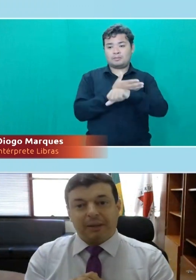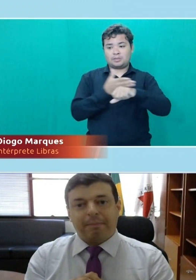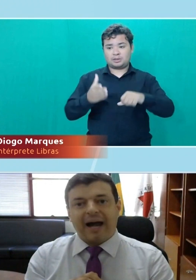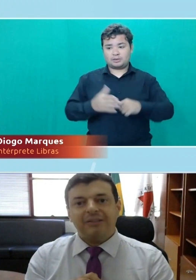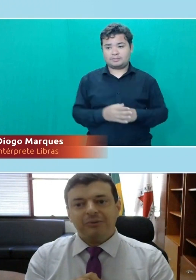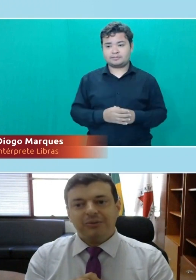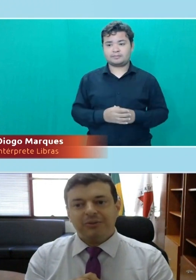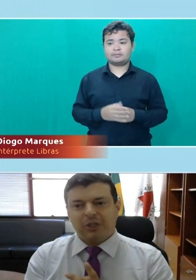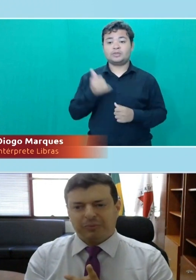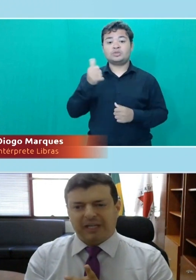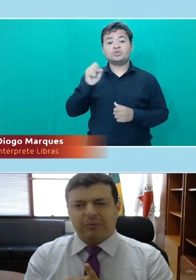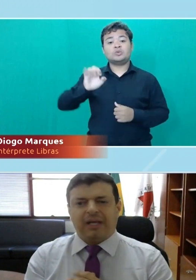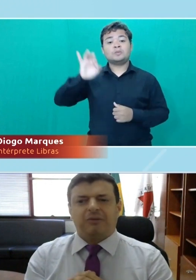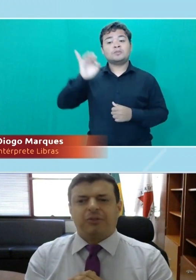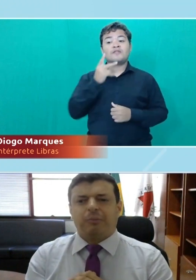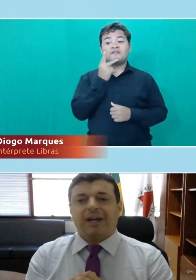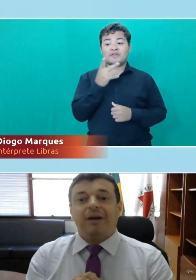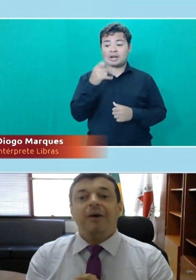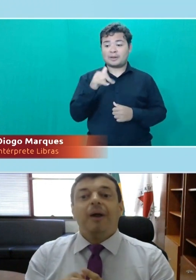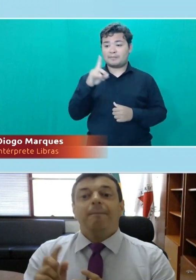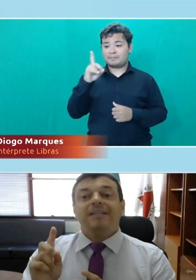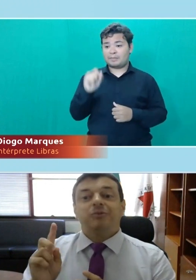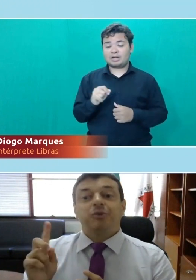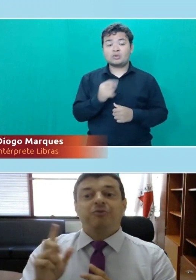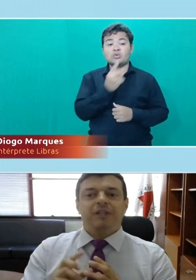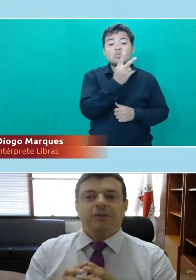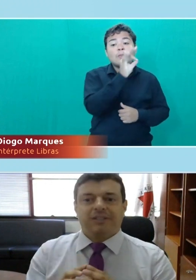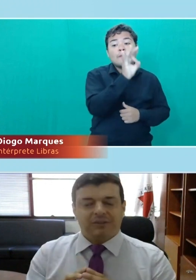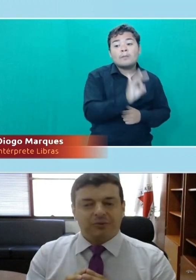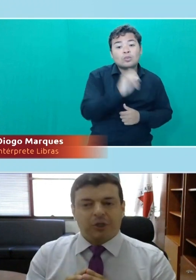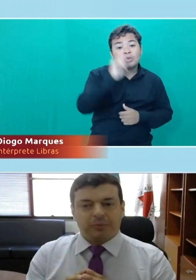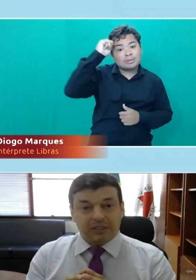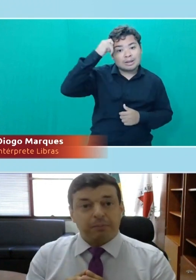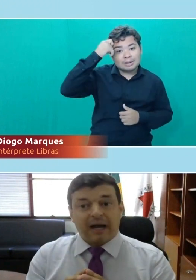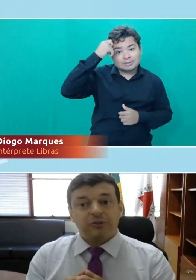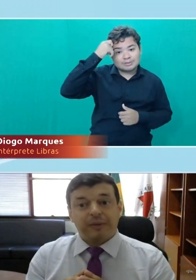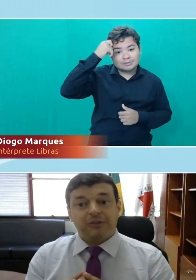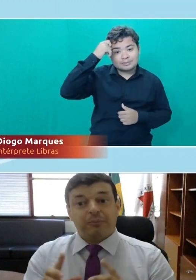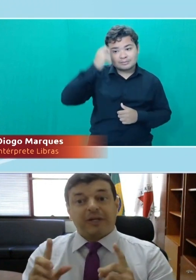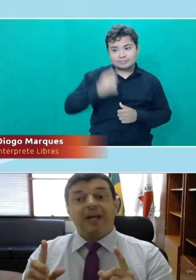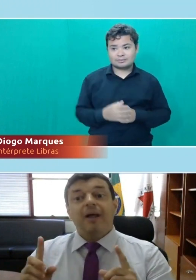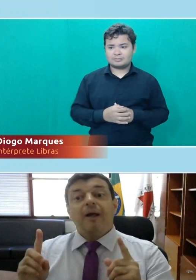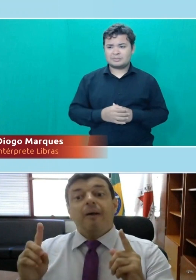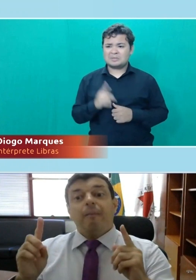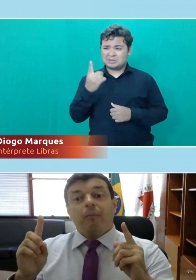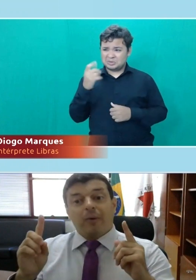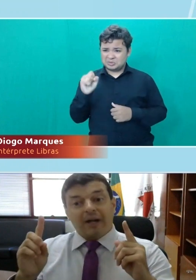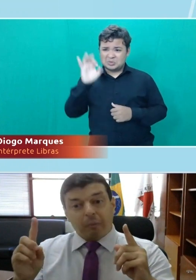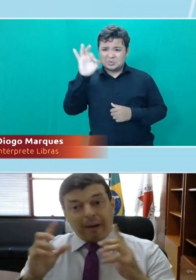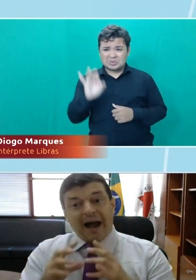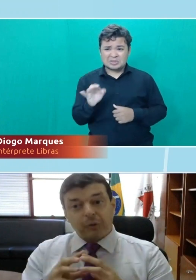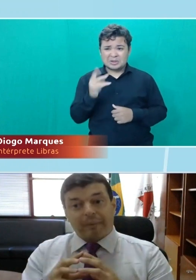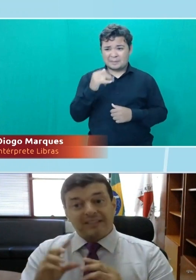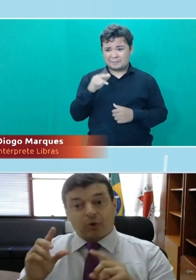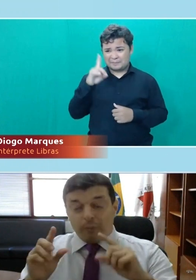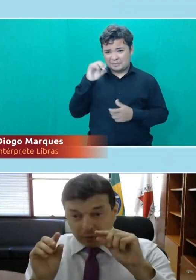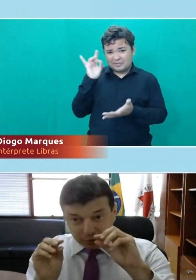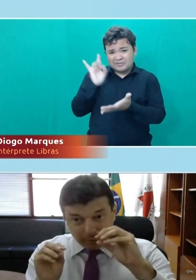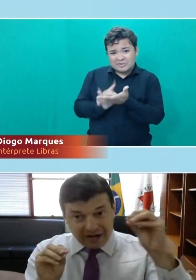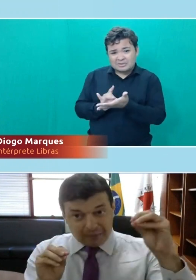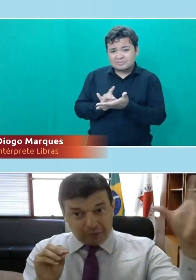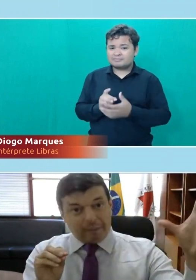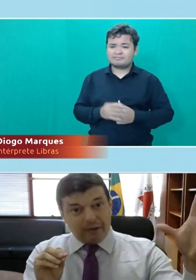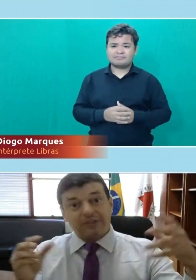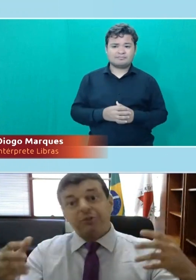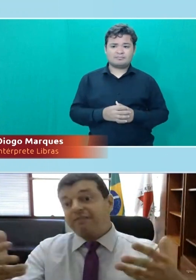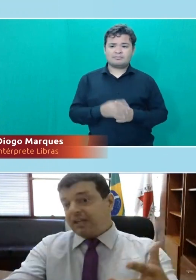se dizem pardos, e 2% negros, se eu não me engano, mas eu duvido que sejam 18% de pardos mesmo, porque o que que o pardo pensa? Como eu